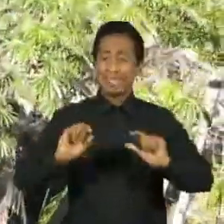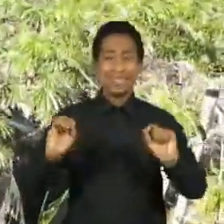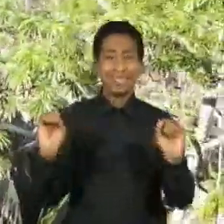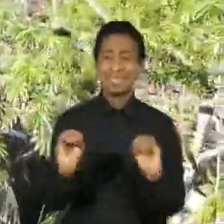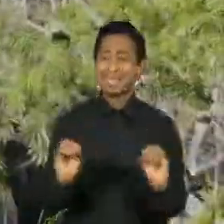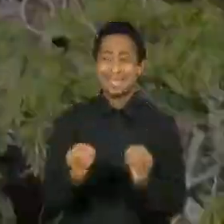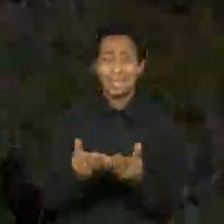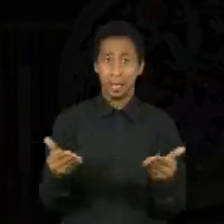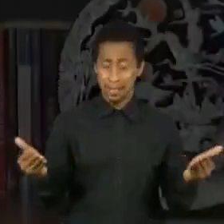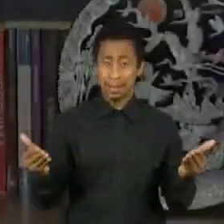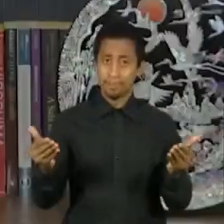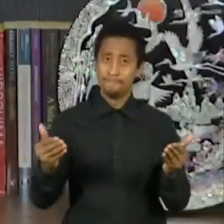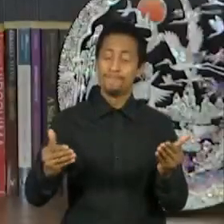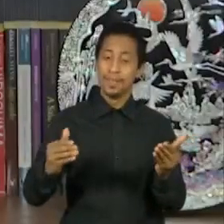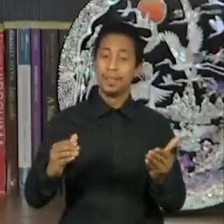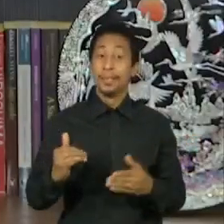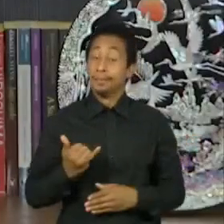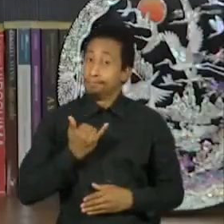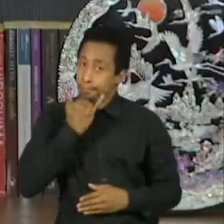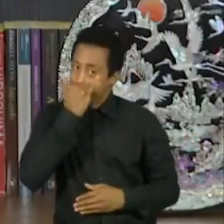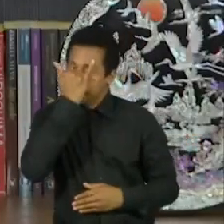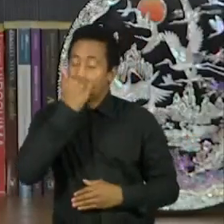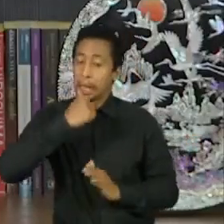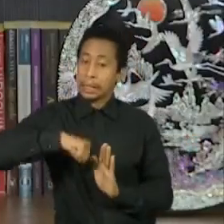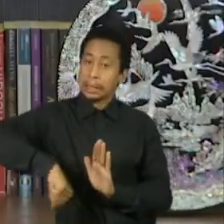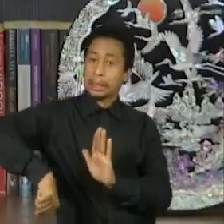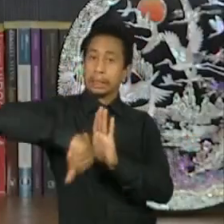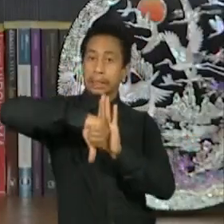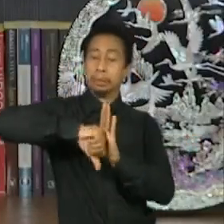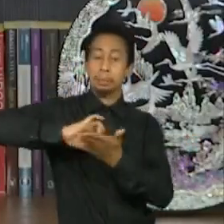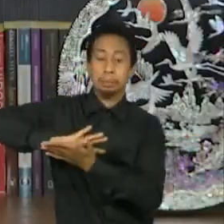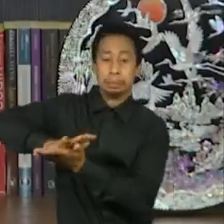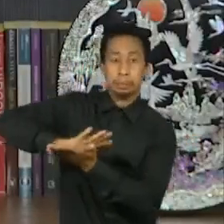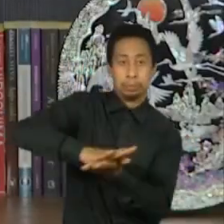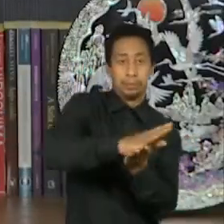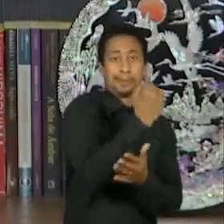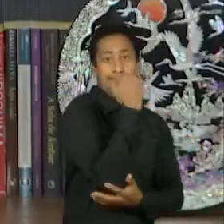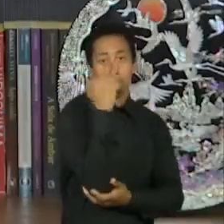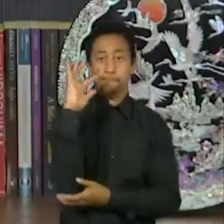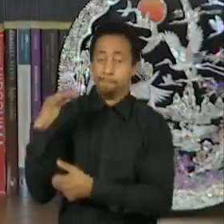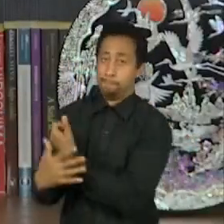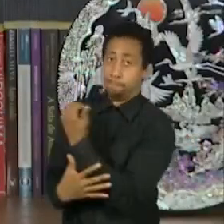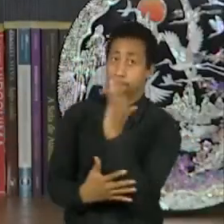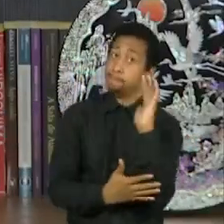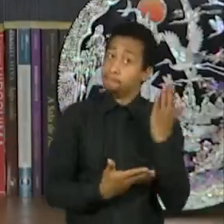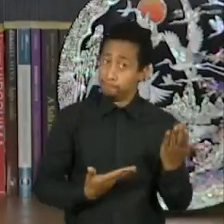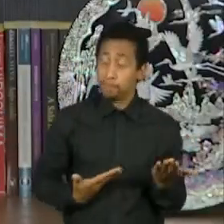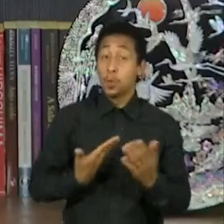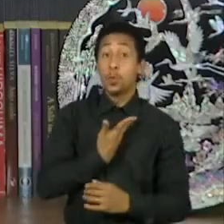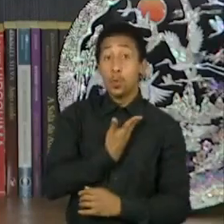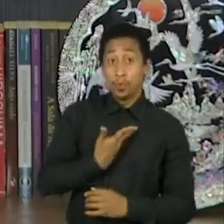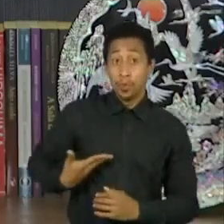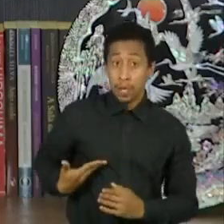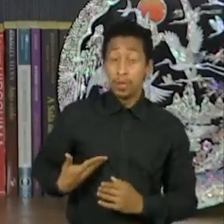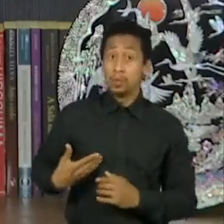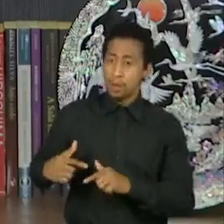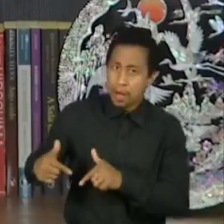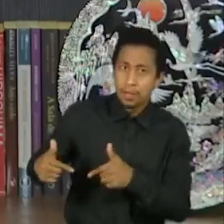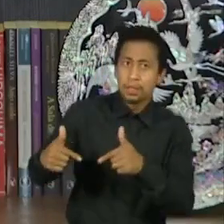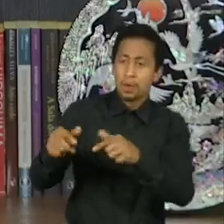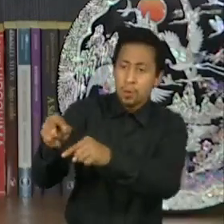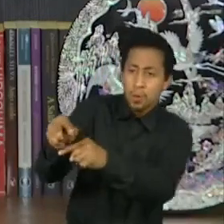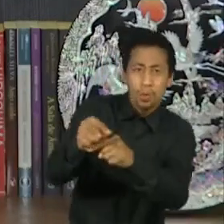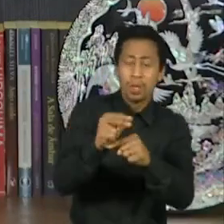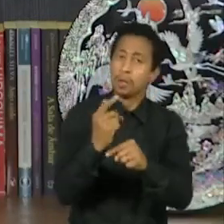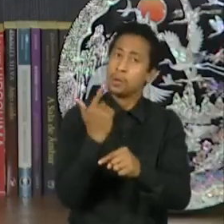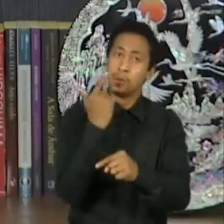criminalidade ambiental. O poder público não consegue chegar na maior parte dessas localidades. Na hora que se repavimentar essa